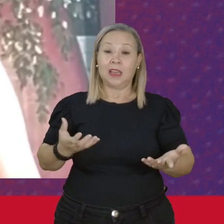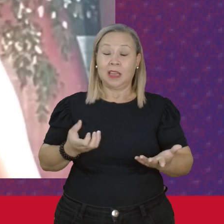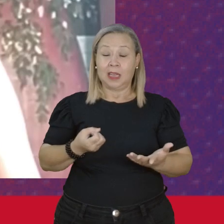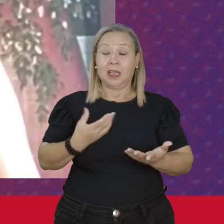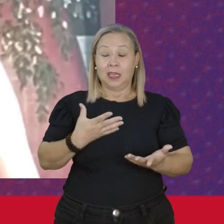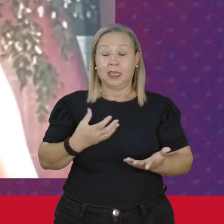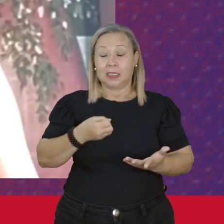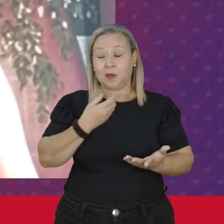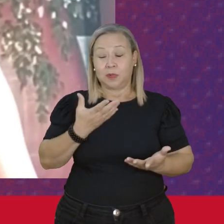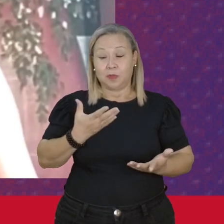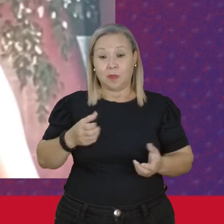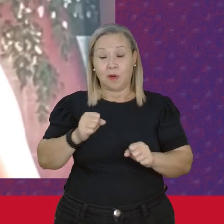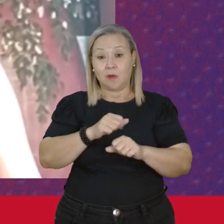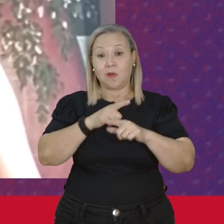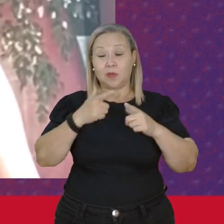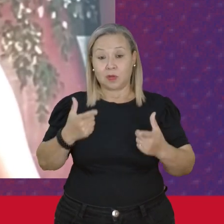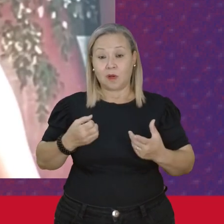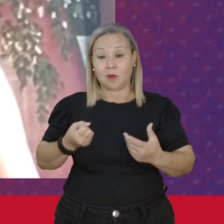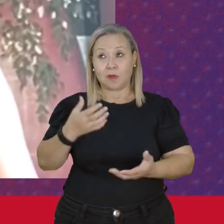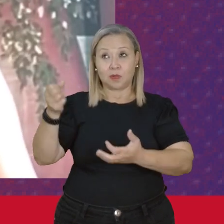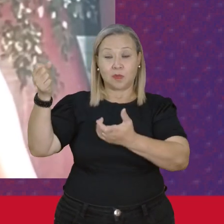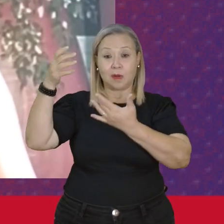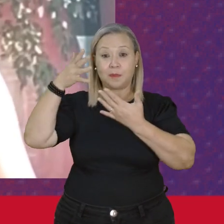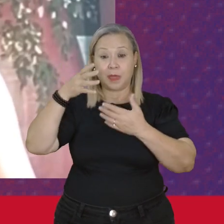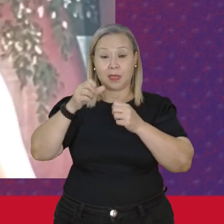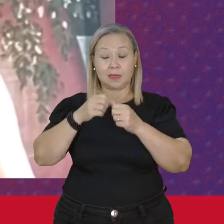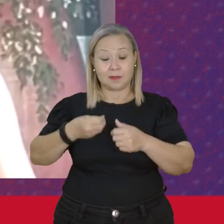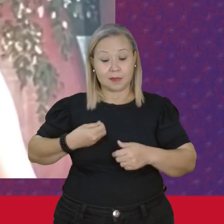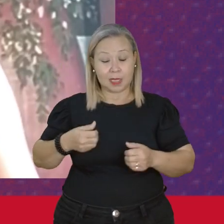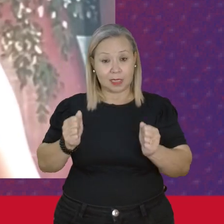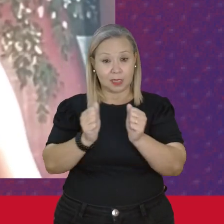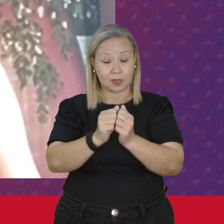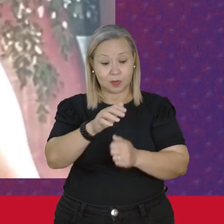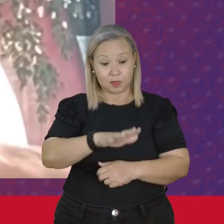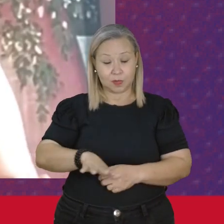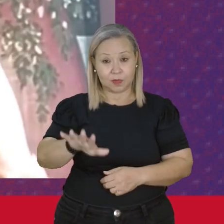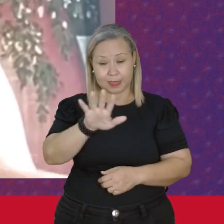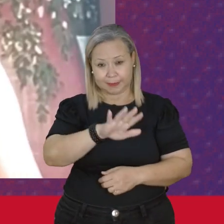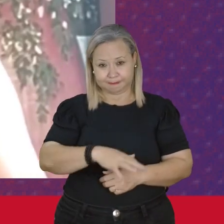vocês Então vamos aproveitar Esse momento E dizer que